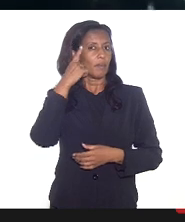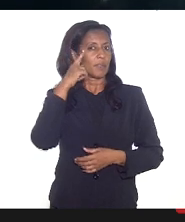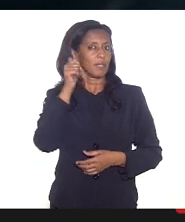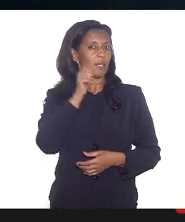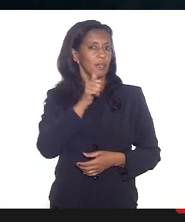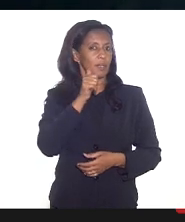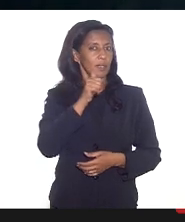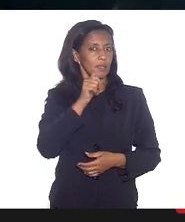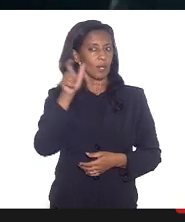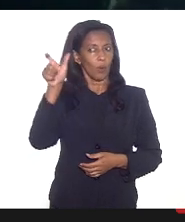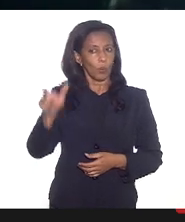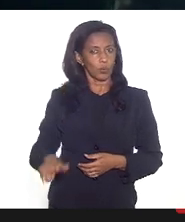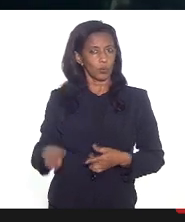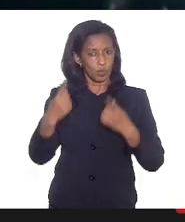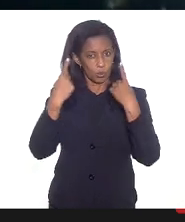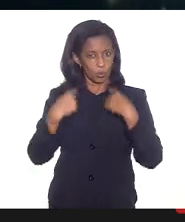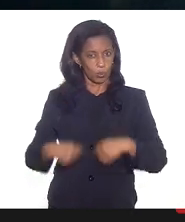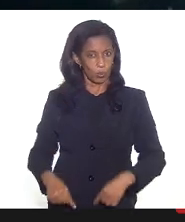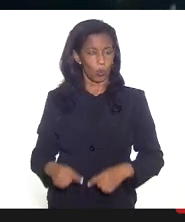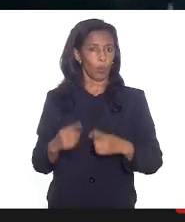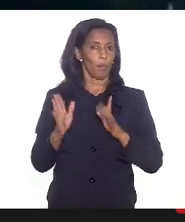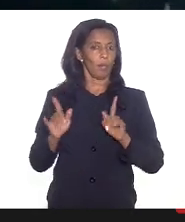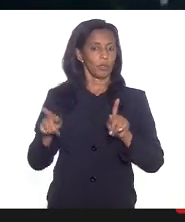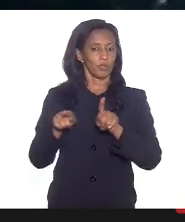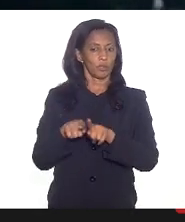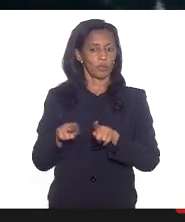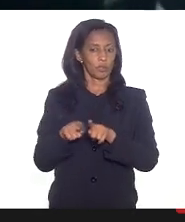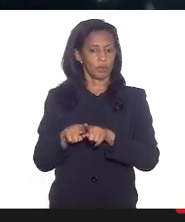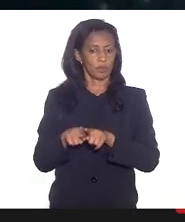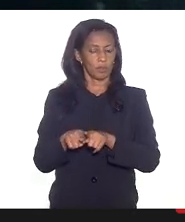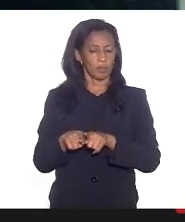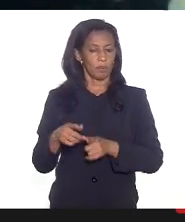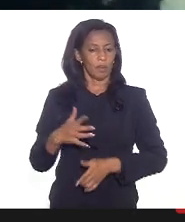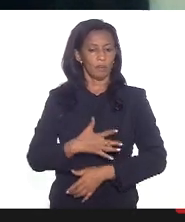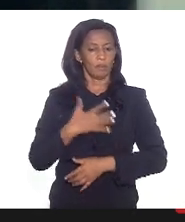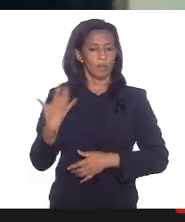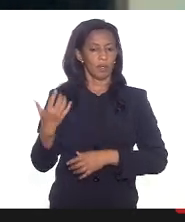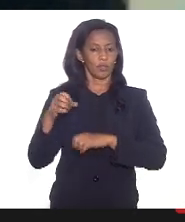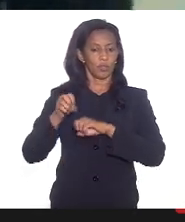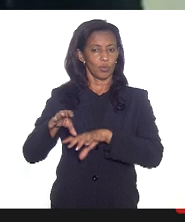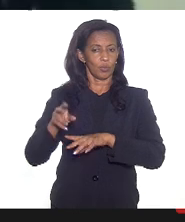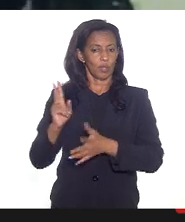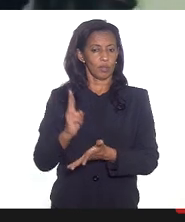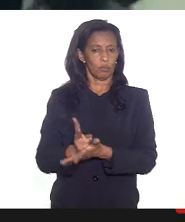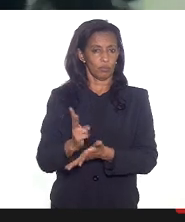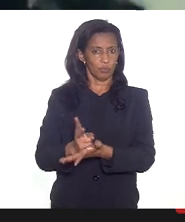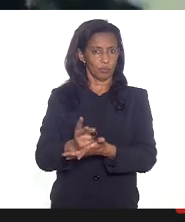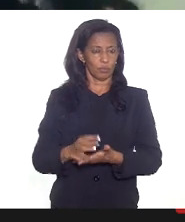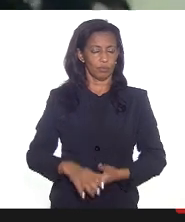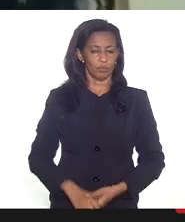mulher enquanto sujeito do seu corpo mas também como um sujeito privilegiado de educação permanente de saúde